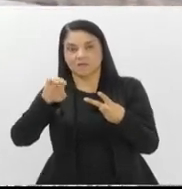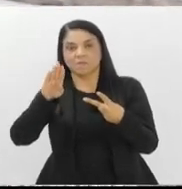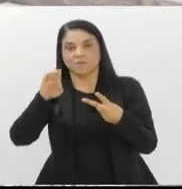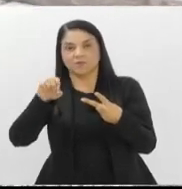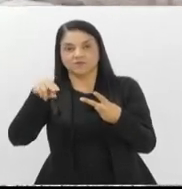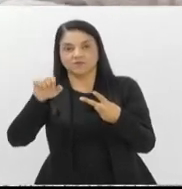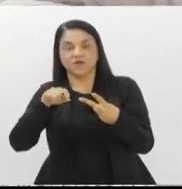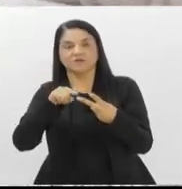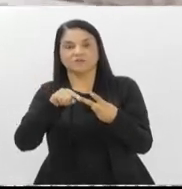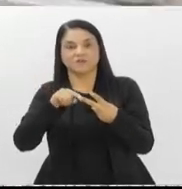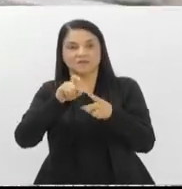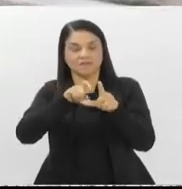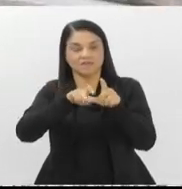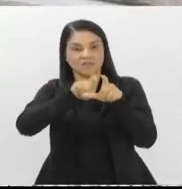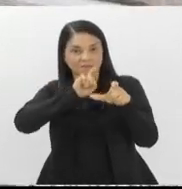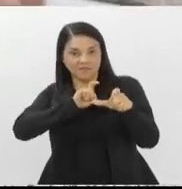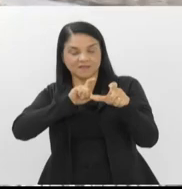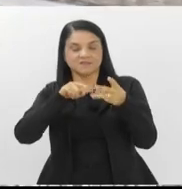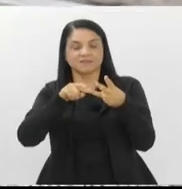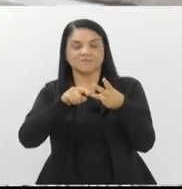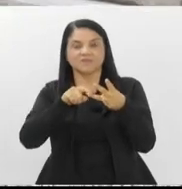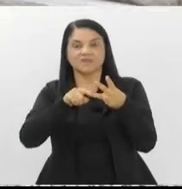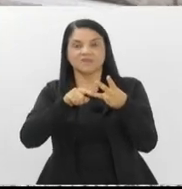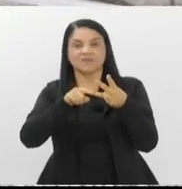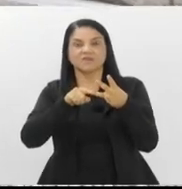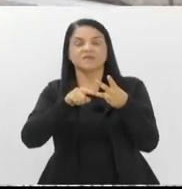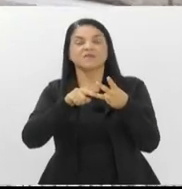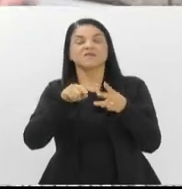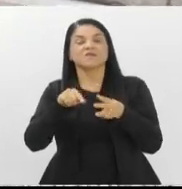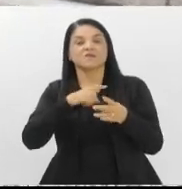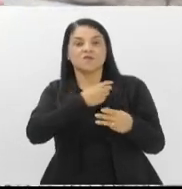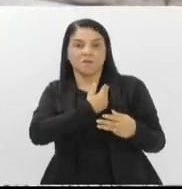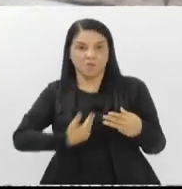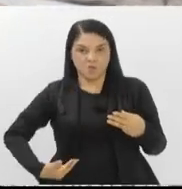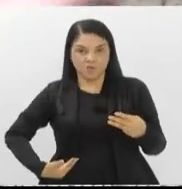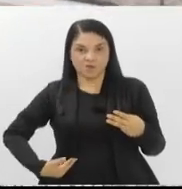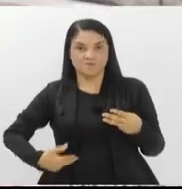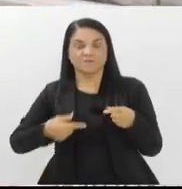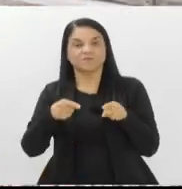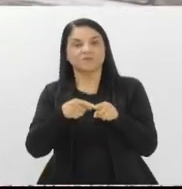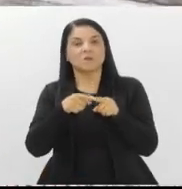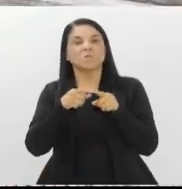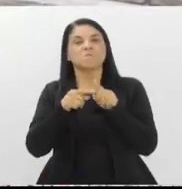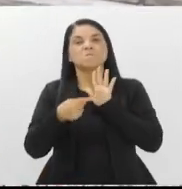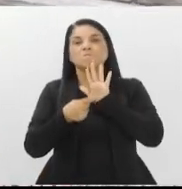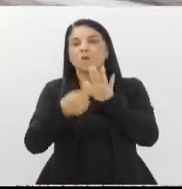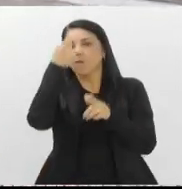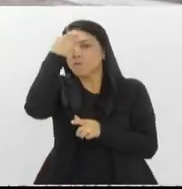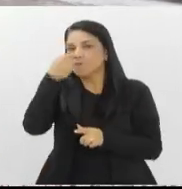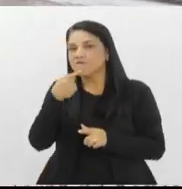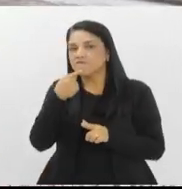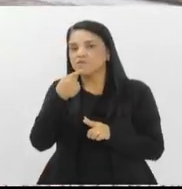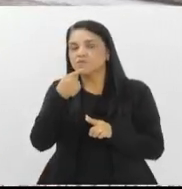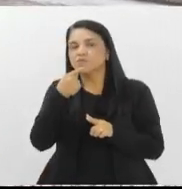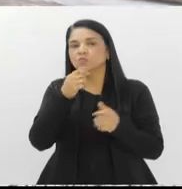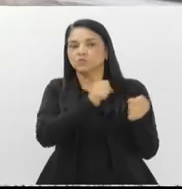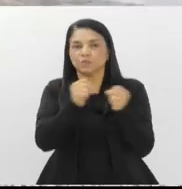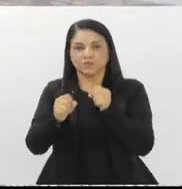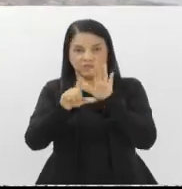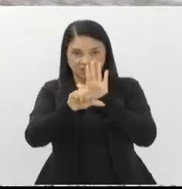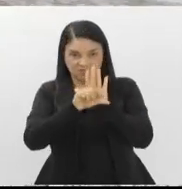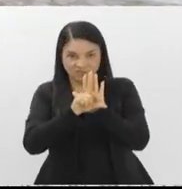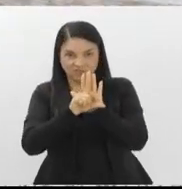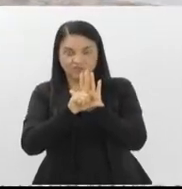República. No primeiro capítulo, Palácio do Poder, fala um pouco sobre o perfil do Poder Legislativo na Primeira República.